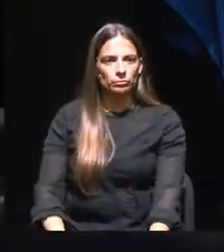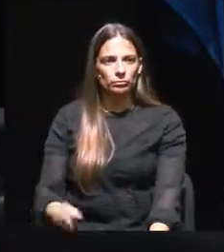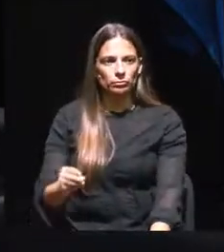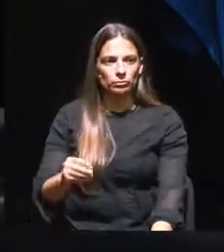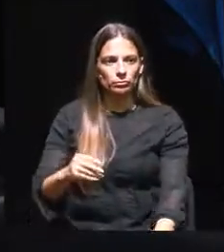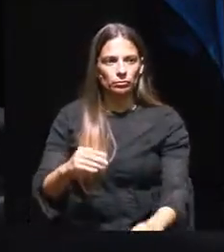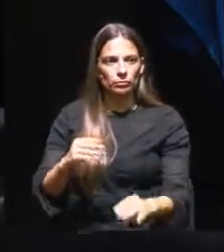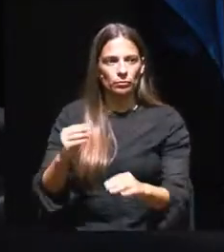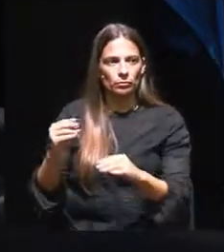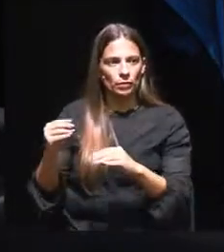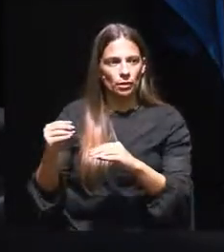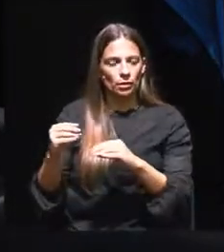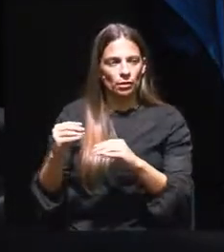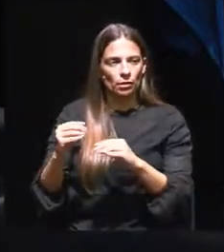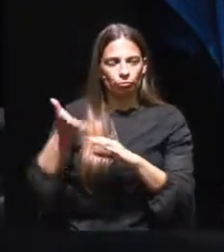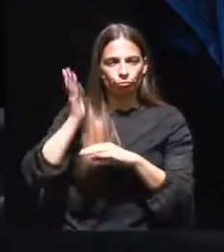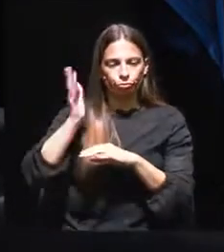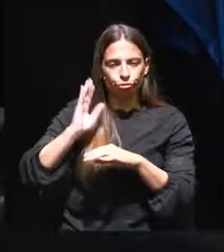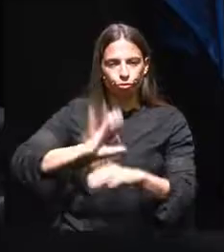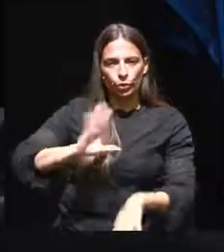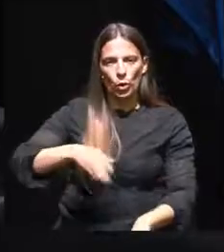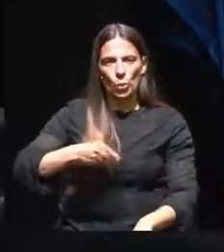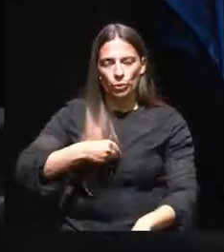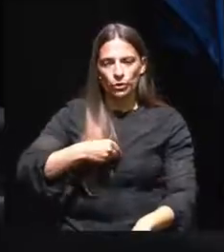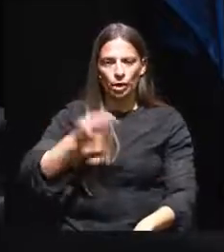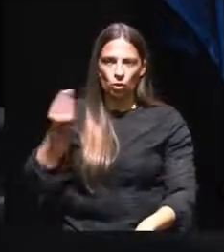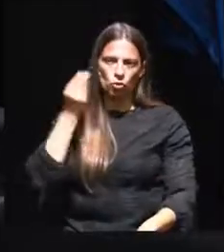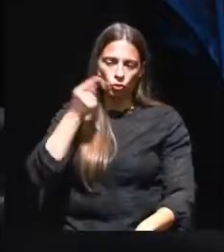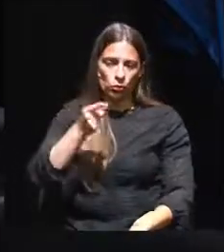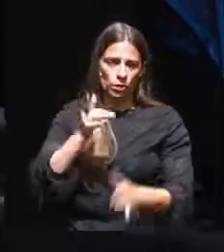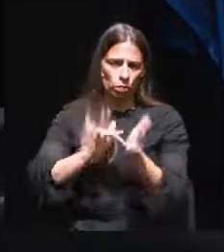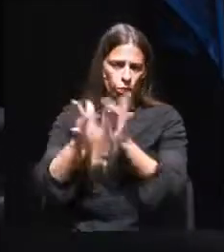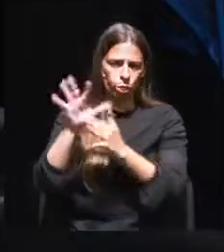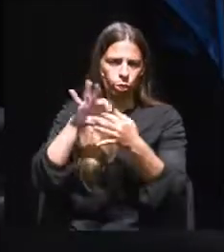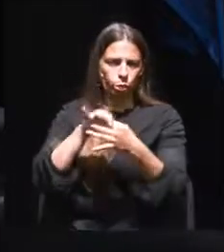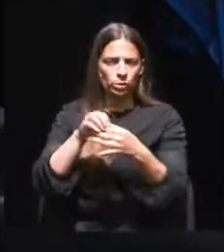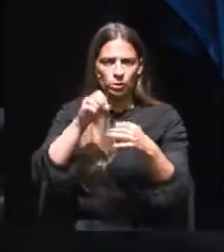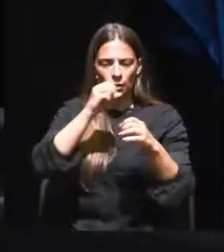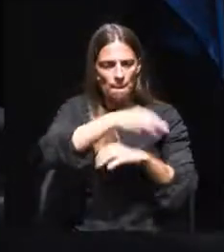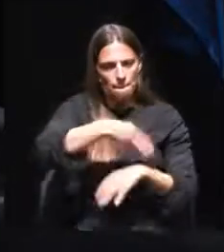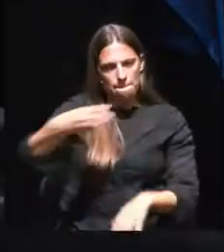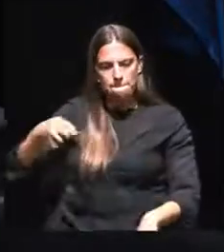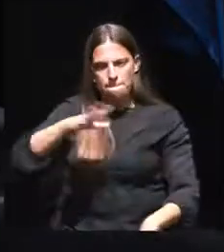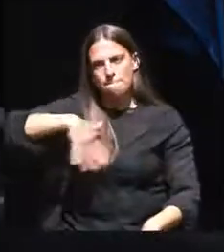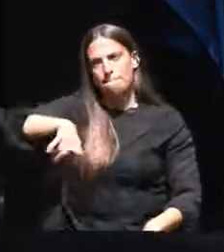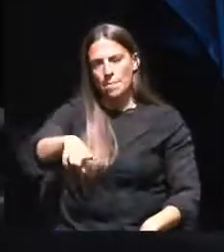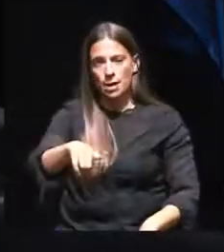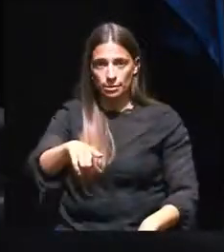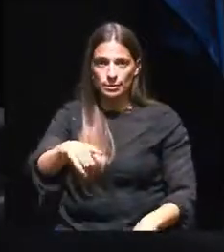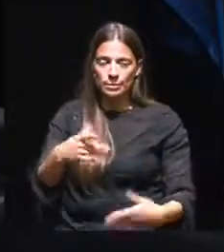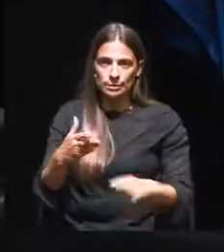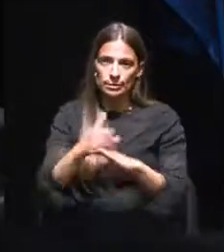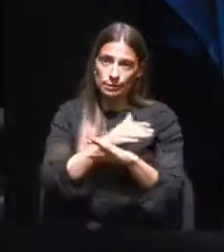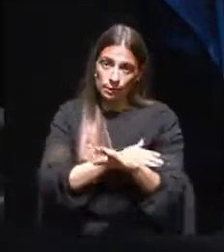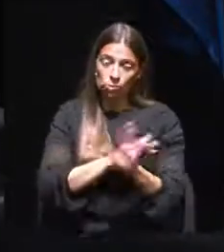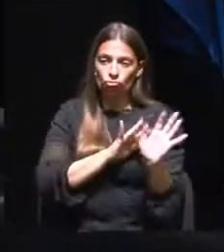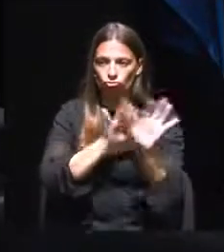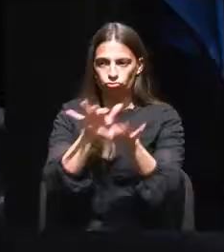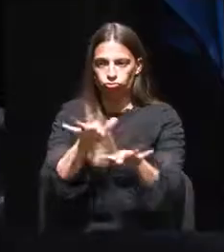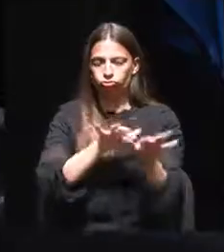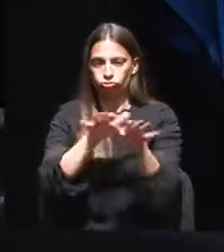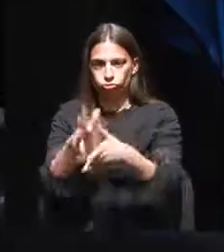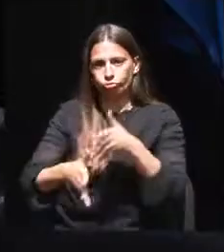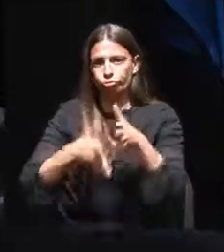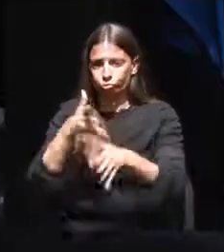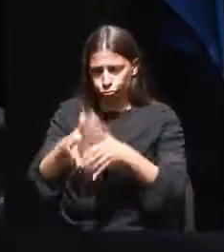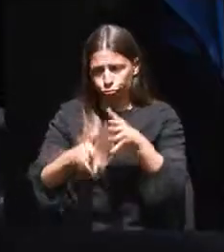Juventude, que serão realizadas na zona do Parque das Nações, em terrenos onde existe um passivo ambiental, porque acolheram várias atividades